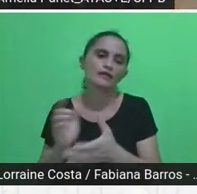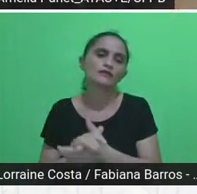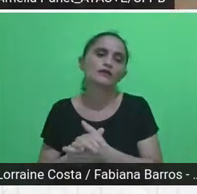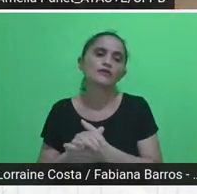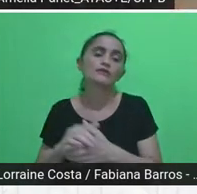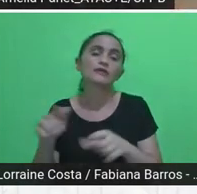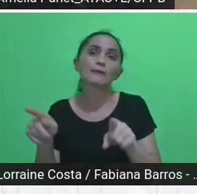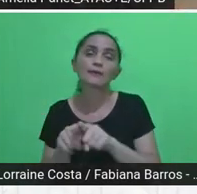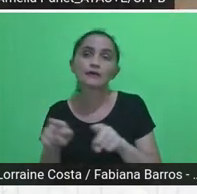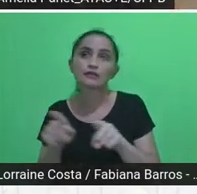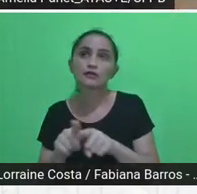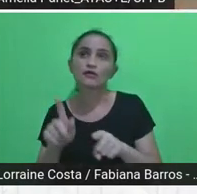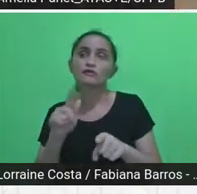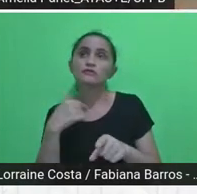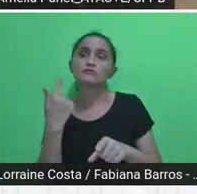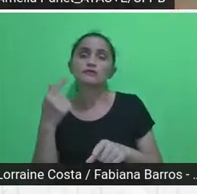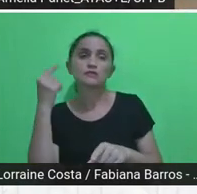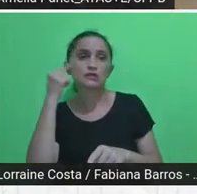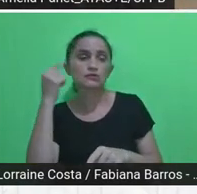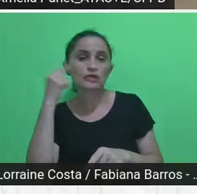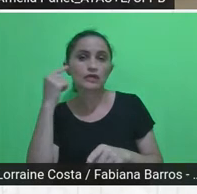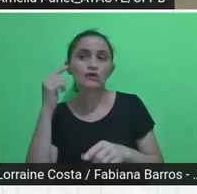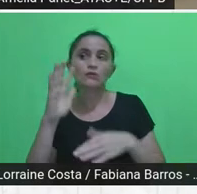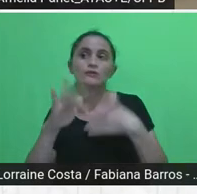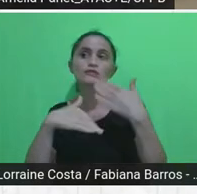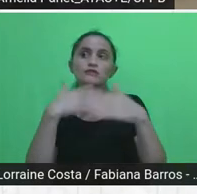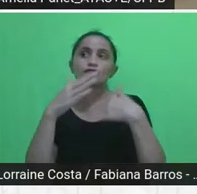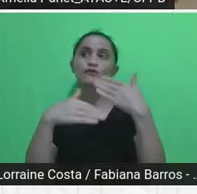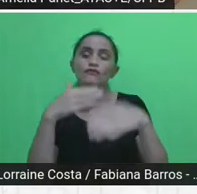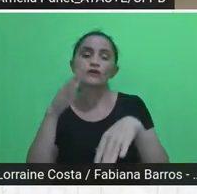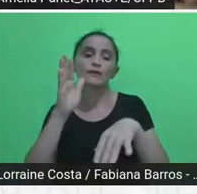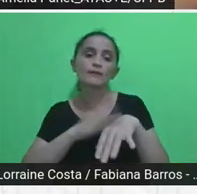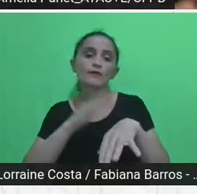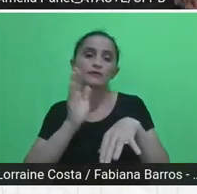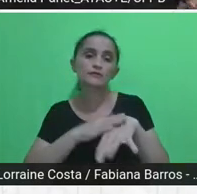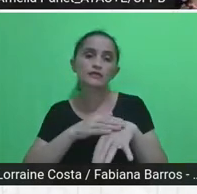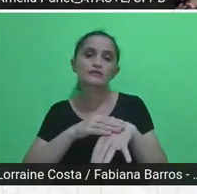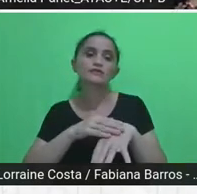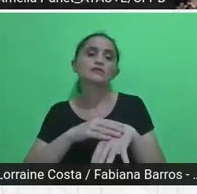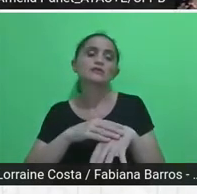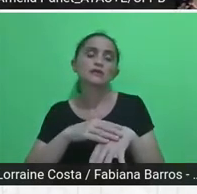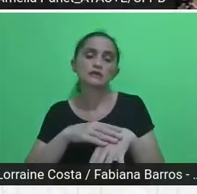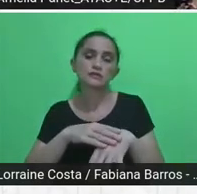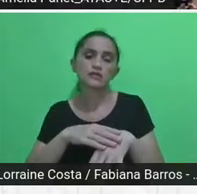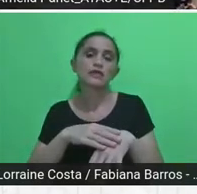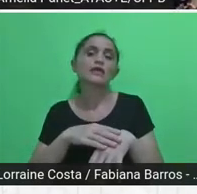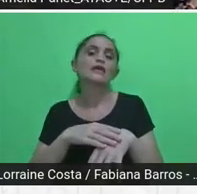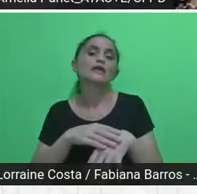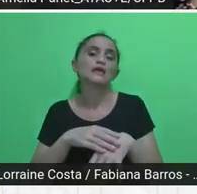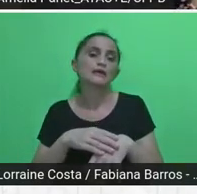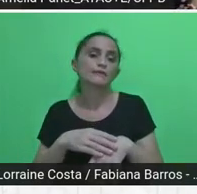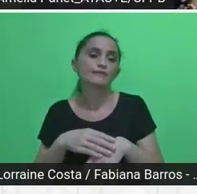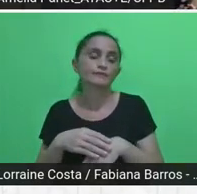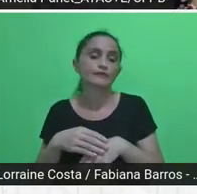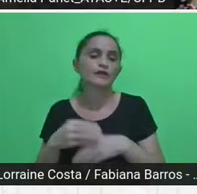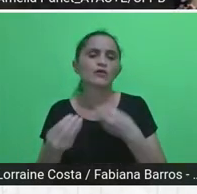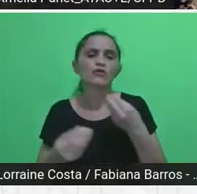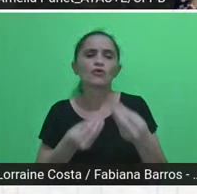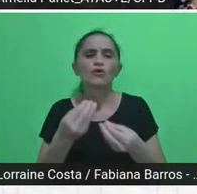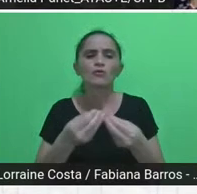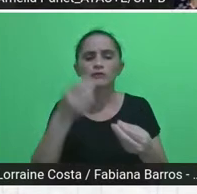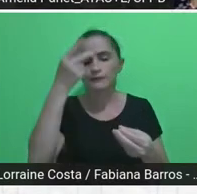dessa autonomia através de interfaces, de maneira que o assessor possa acompanhar